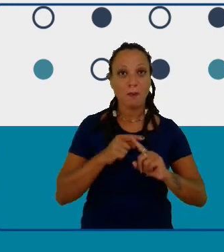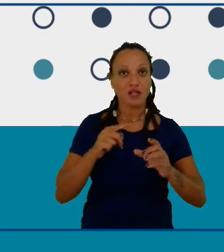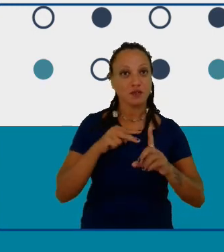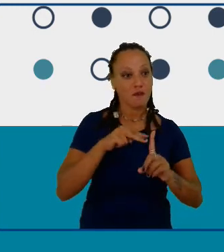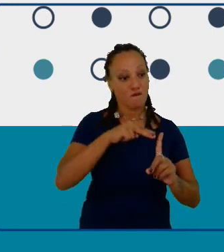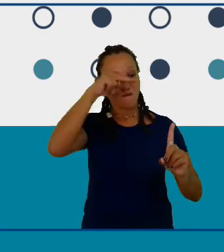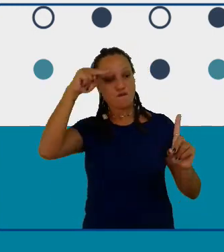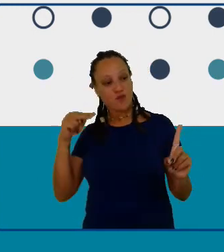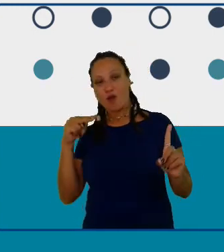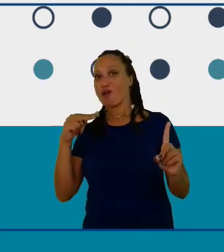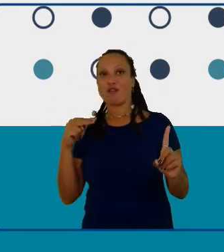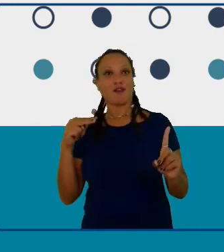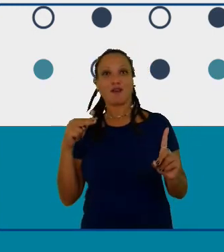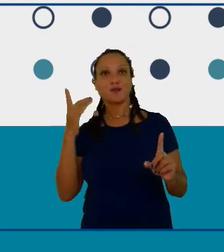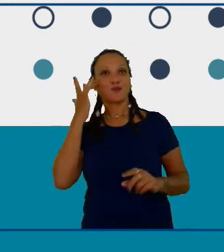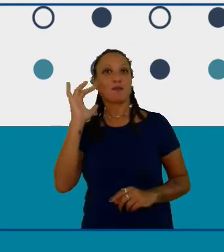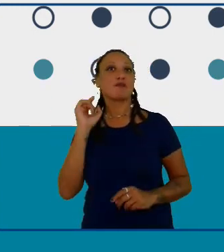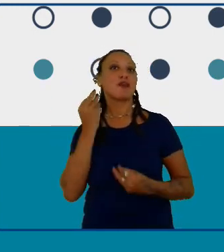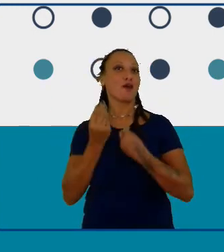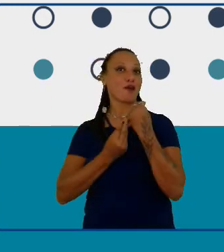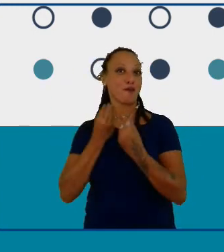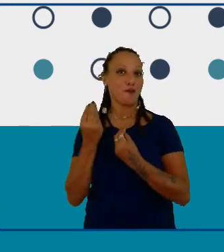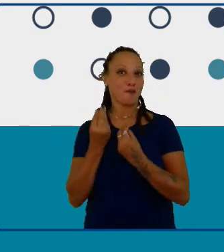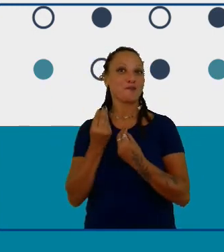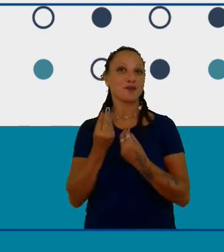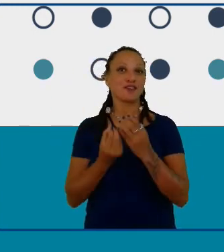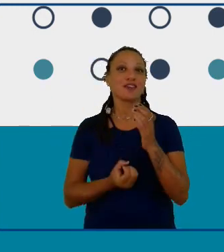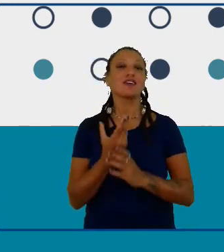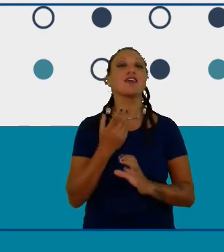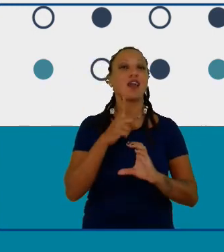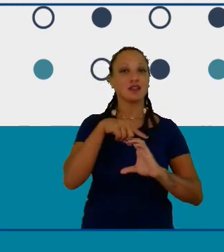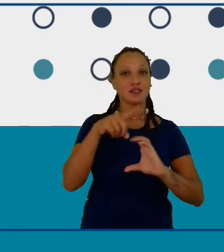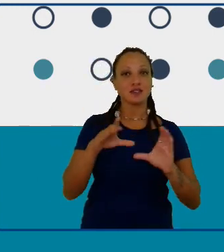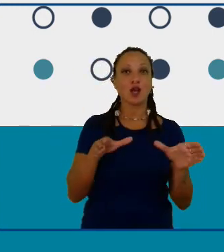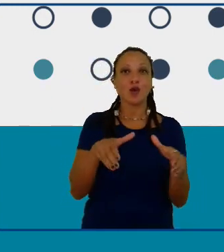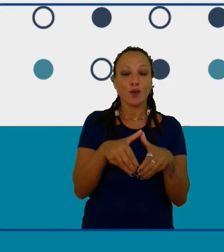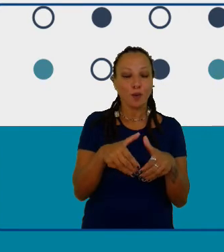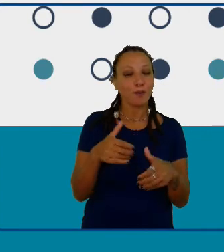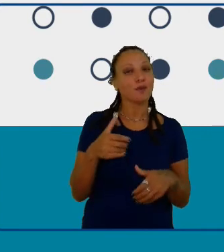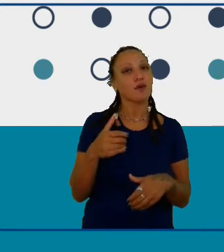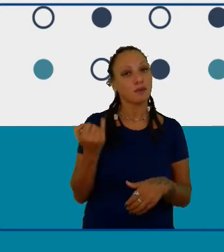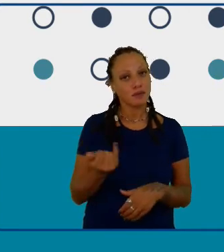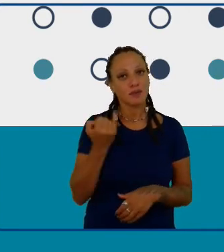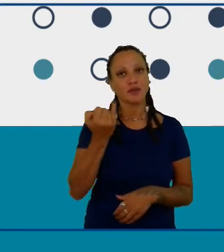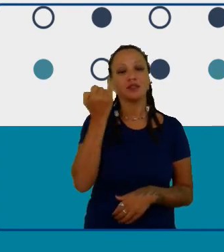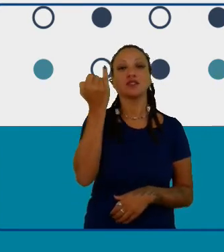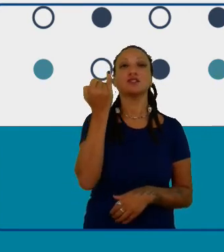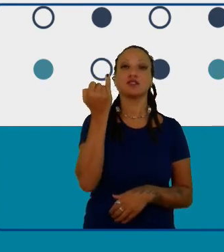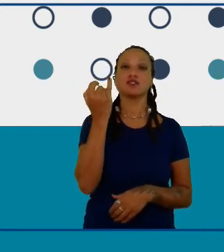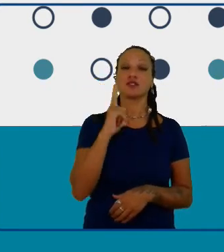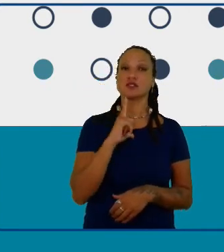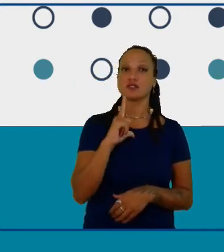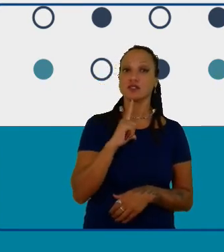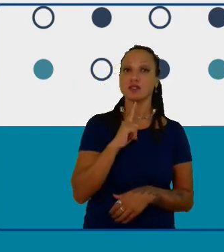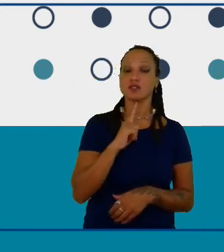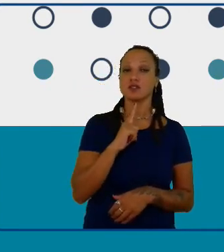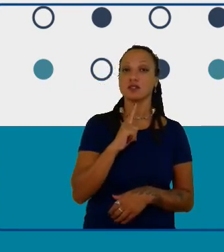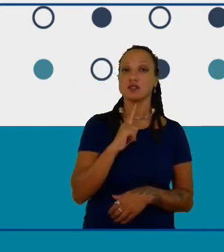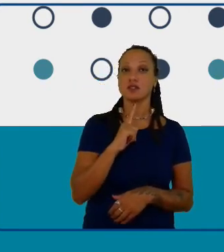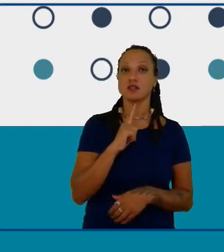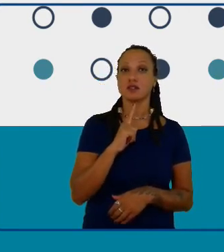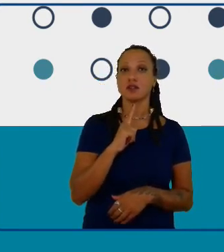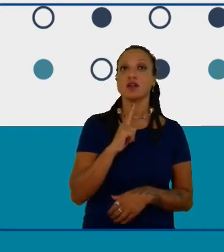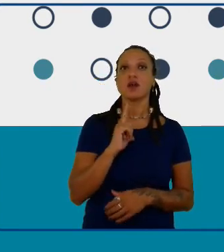é estruturar um clube de ciência né a visão que a Camila trouxe que é super importante que envolve não só você estruturar o corpo